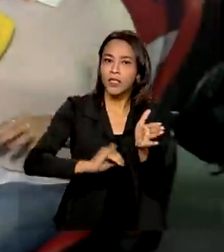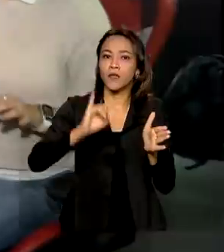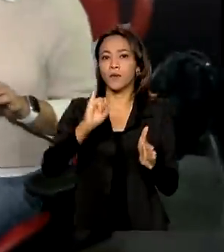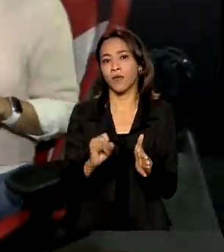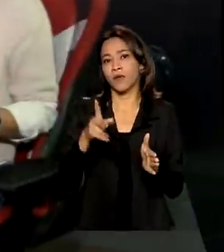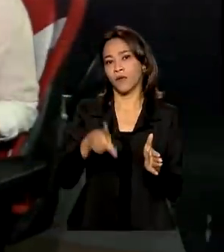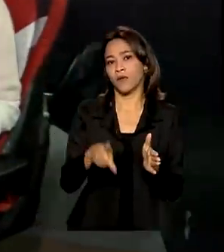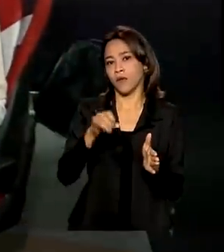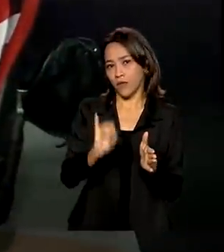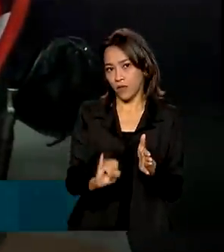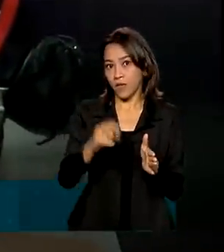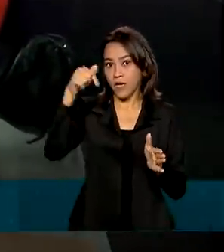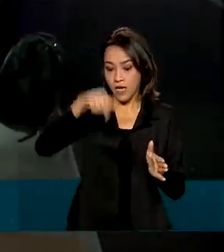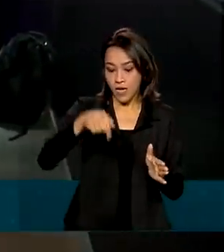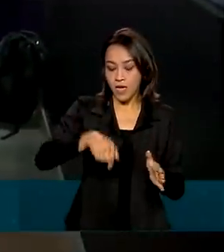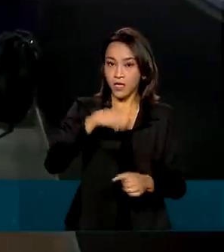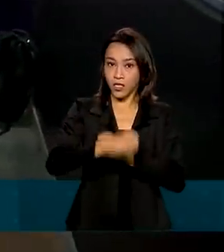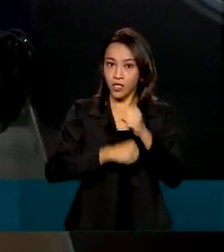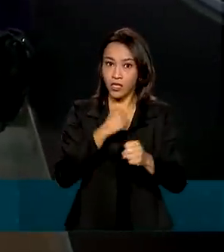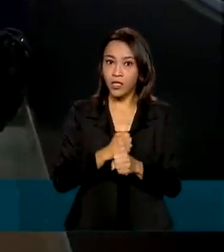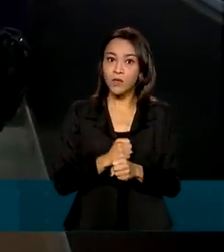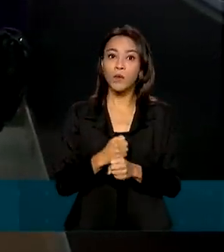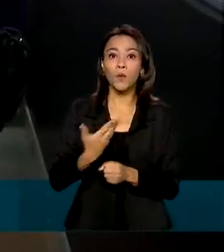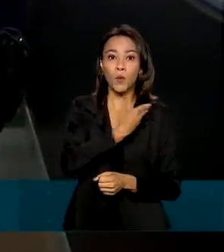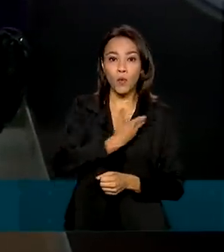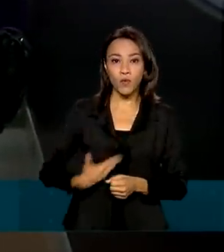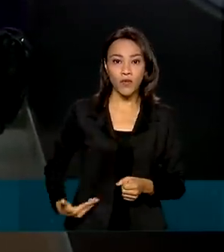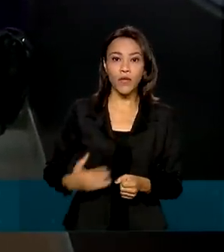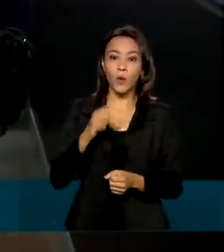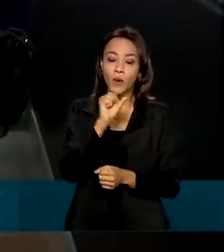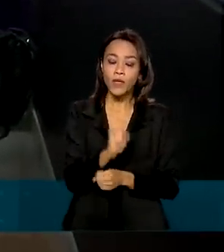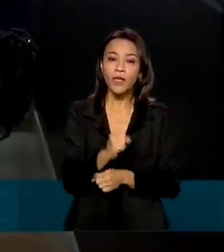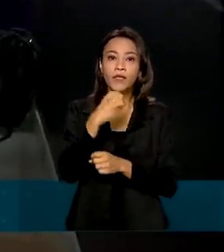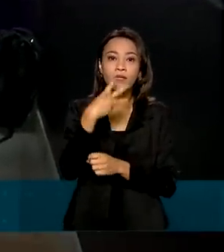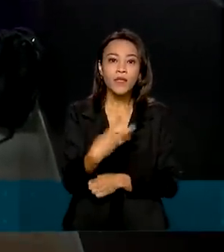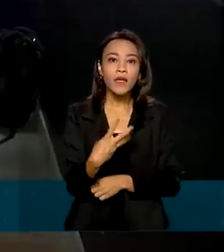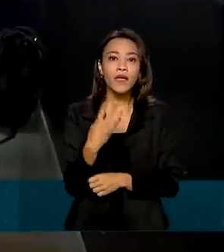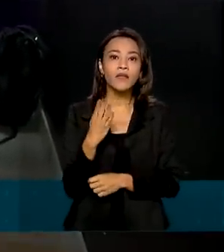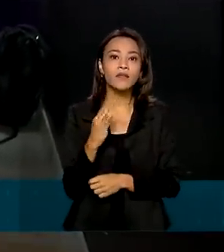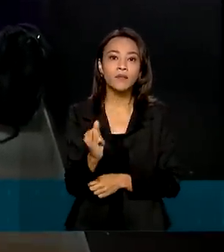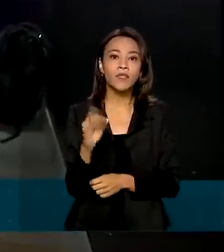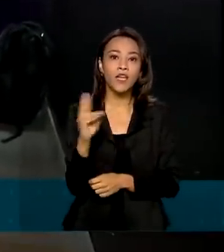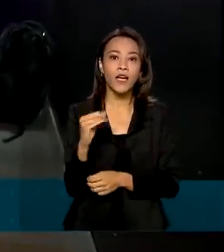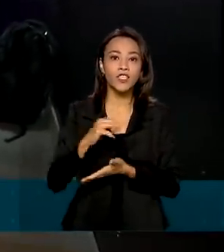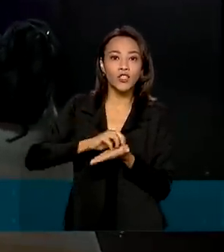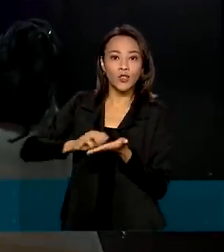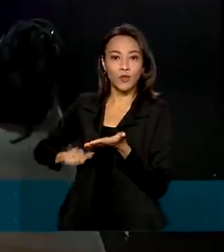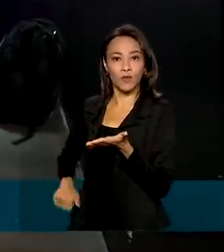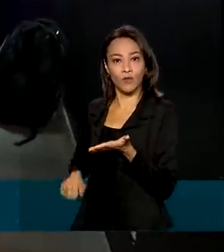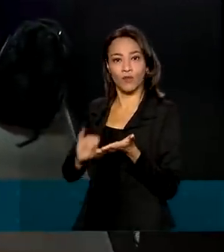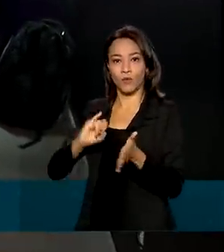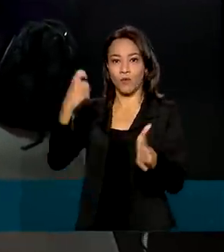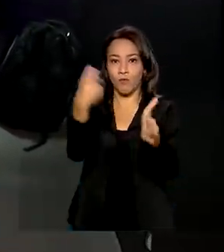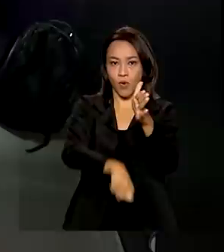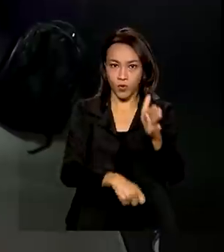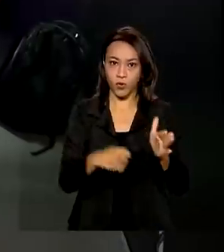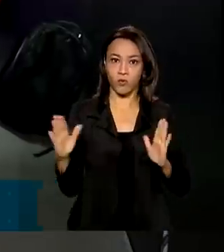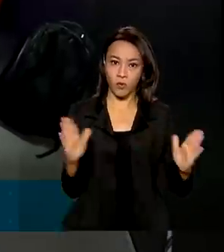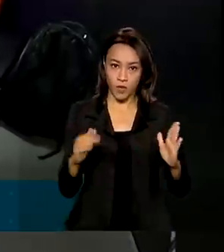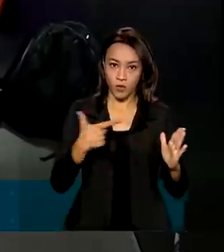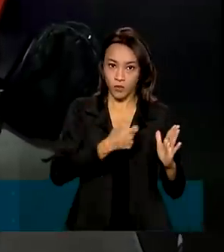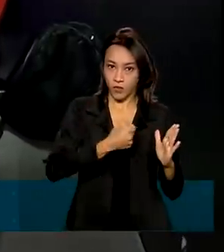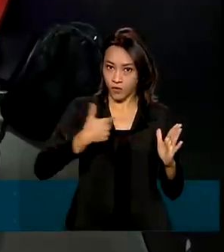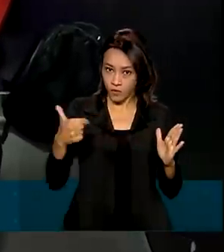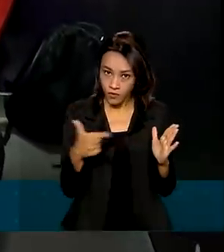governo abre mão este ano de quase 83 milhões de reais em impostos. Para 2022, a